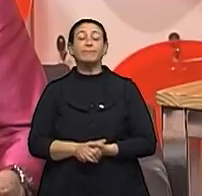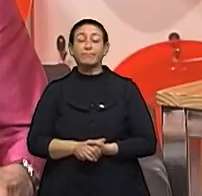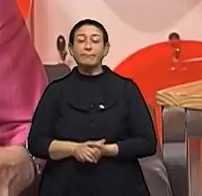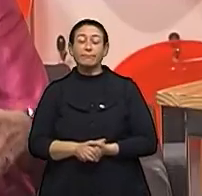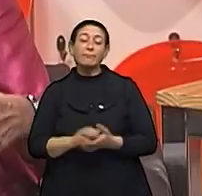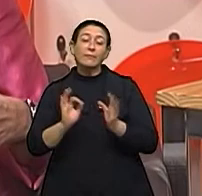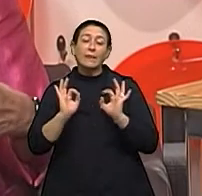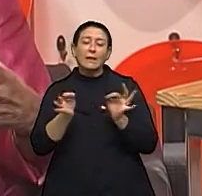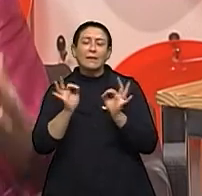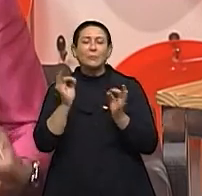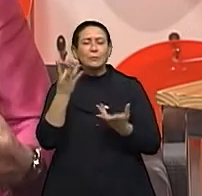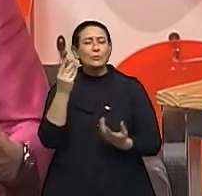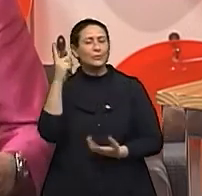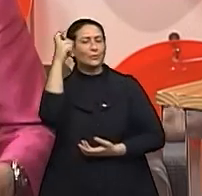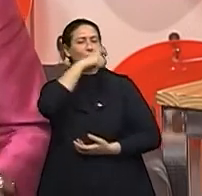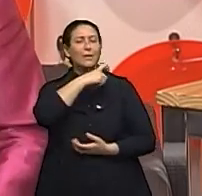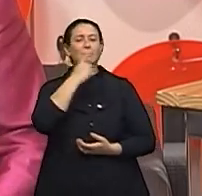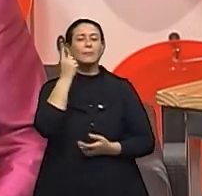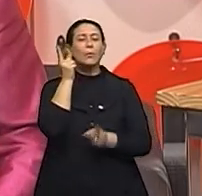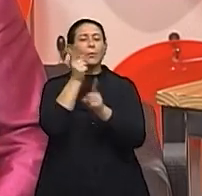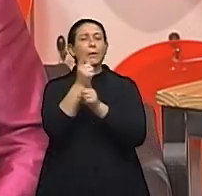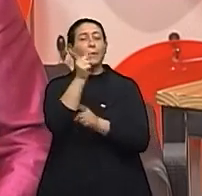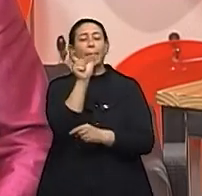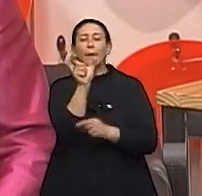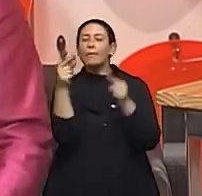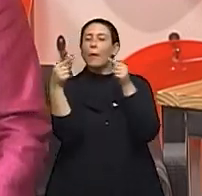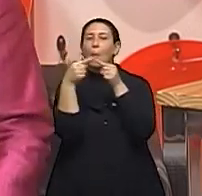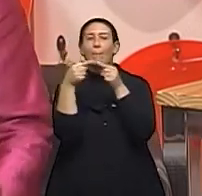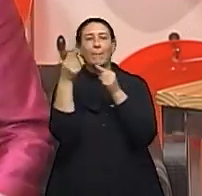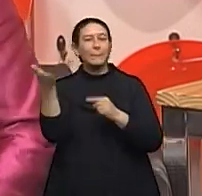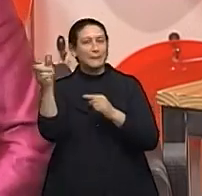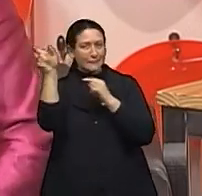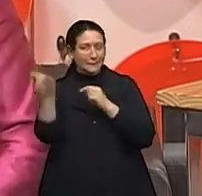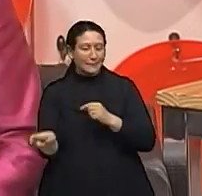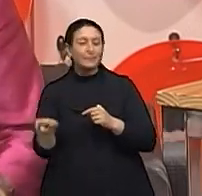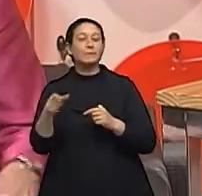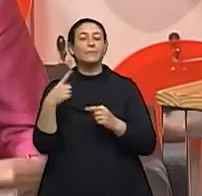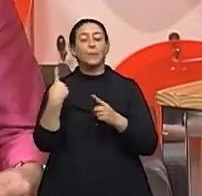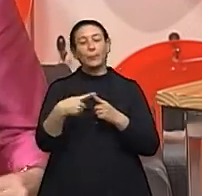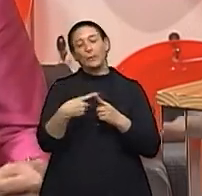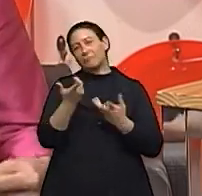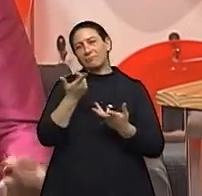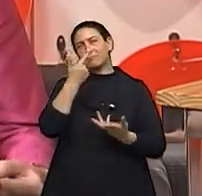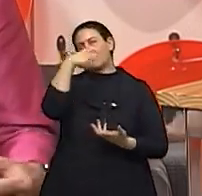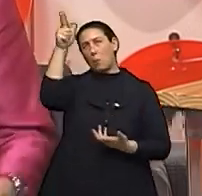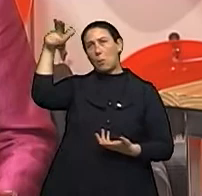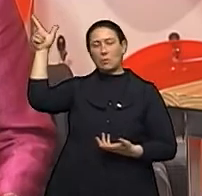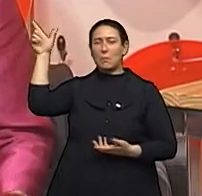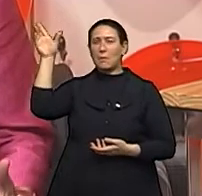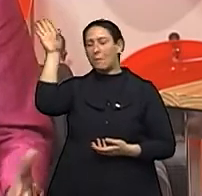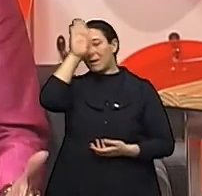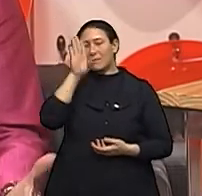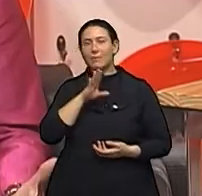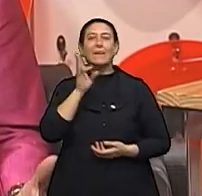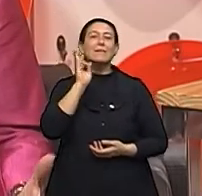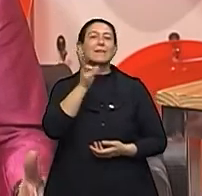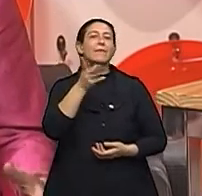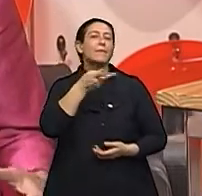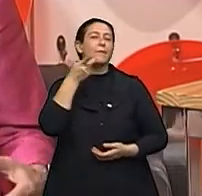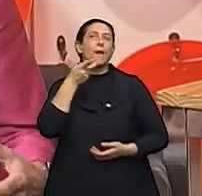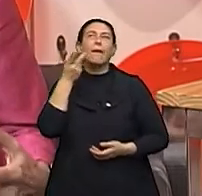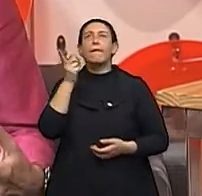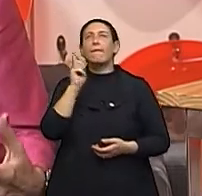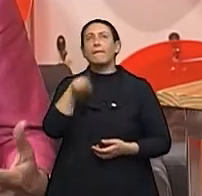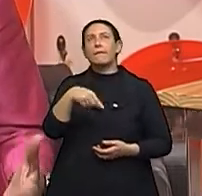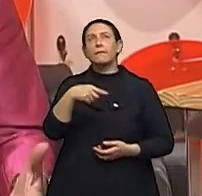acharmos um termo que elas se identificassem. Porque fora do Brasil, noutra língua, é sobrevivientes